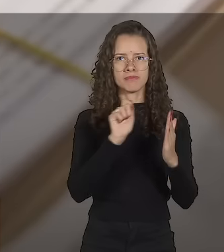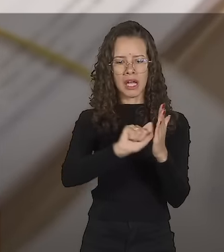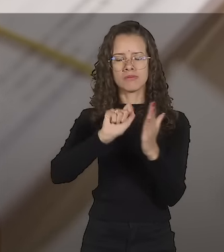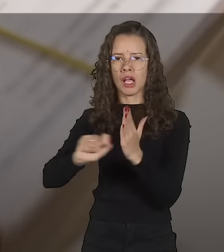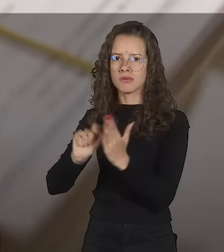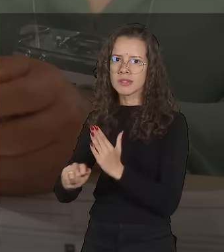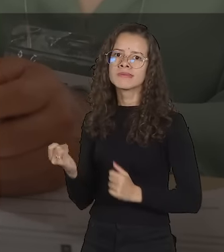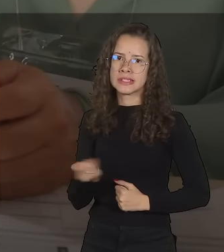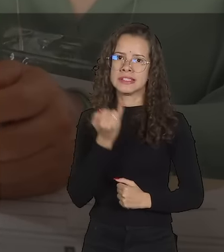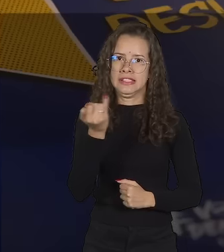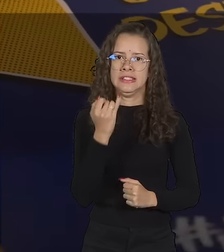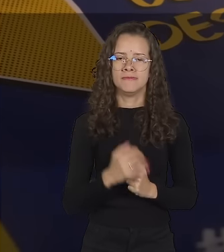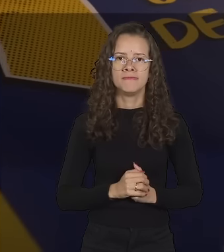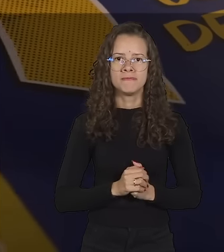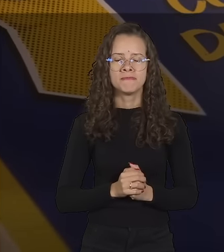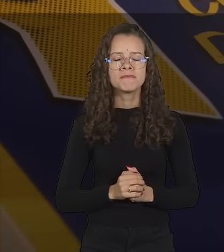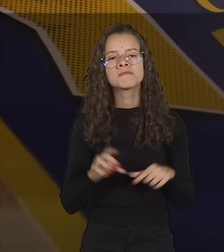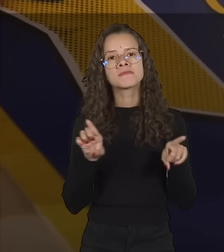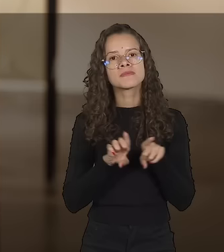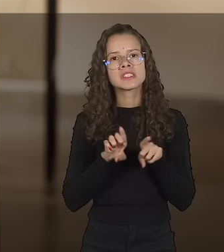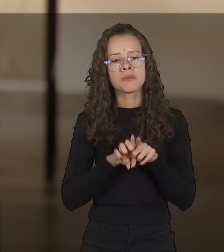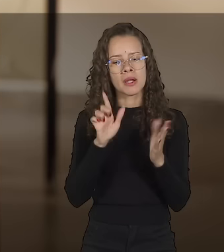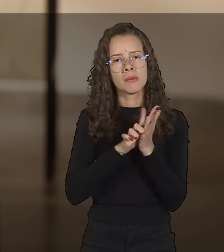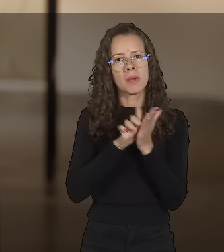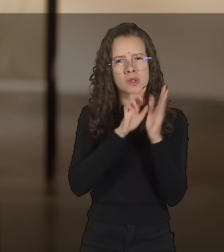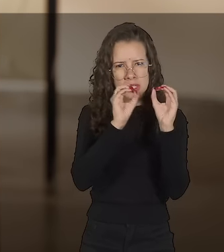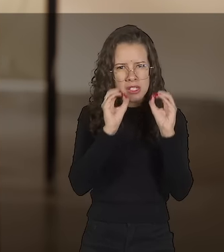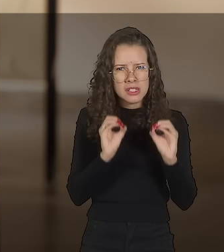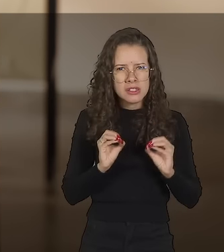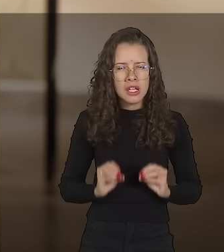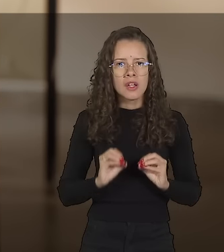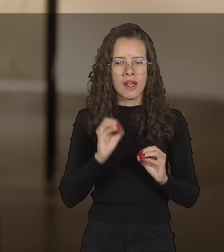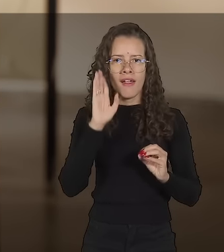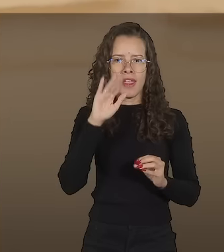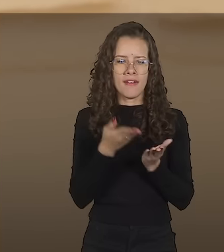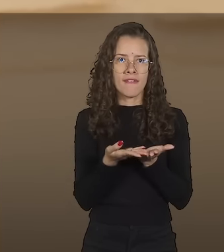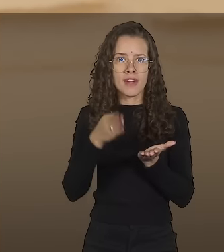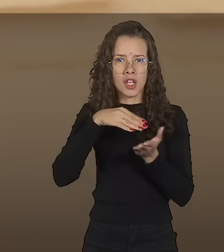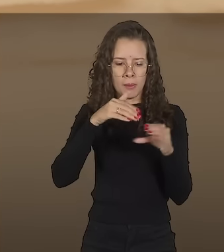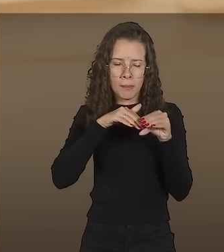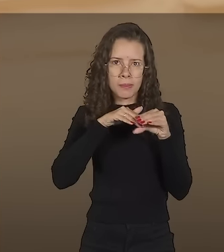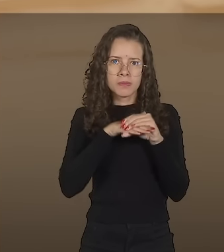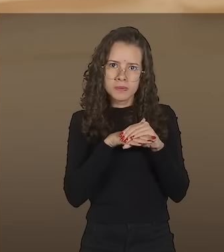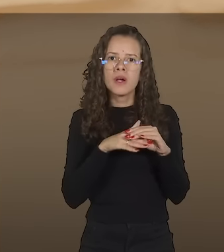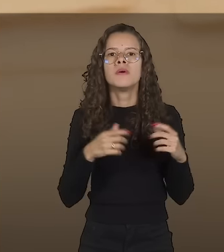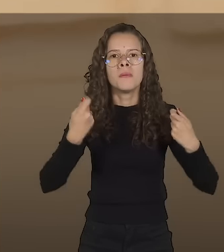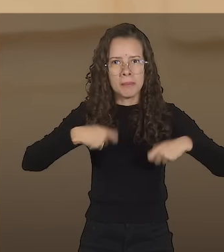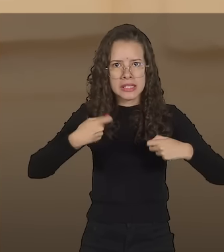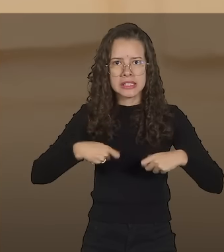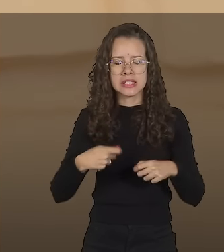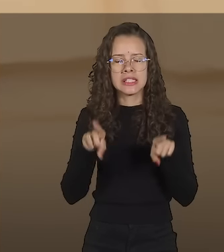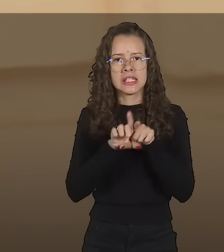receptora de votos e fiscais presentes. A Zerésima deve ser guardada em envelope e o resumo da Zerésima